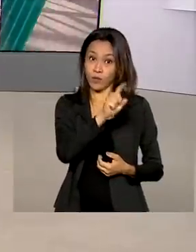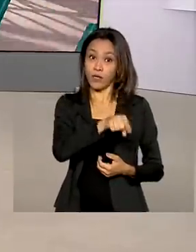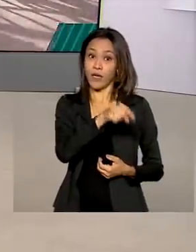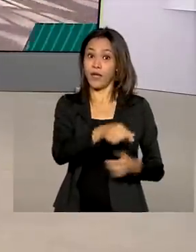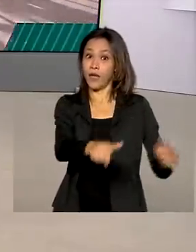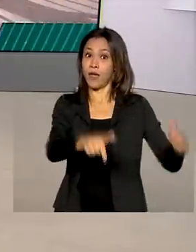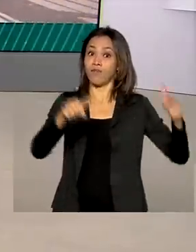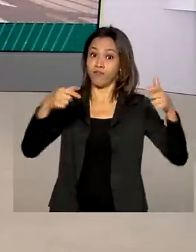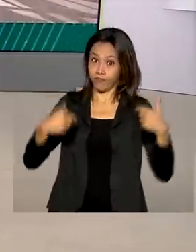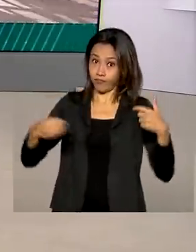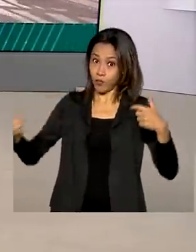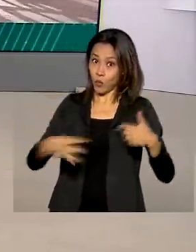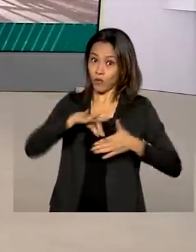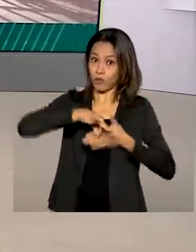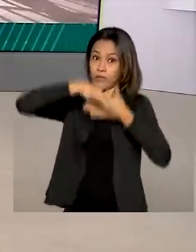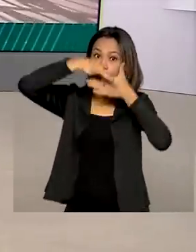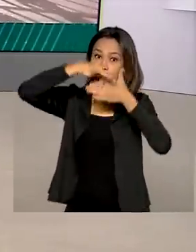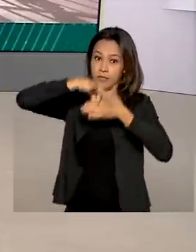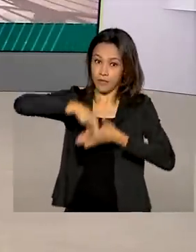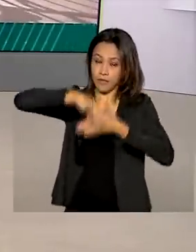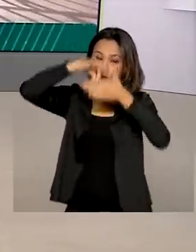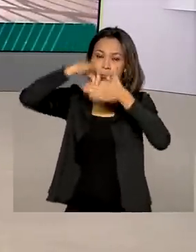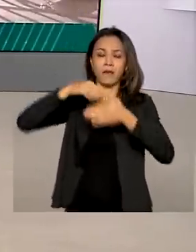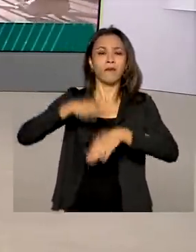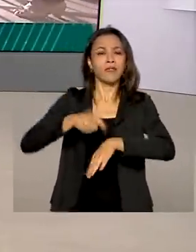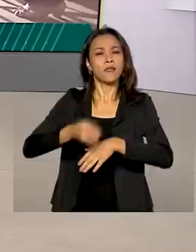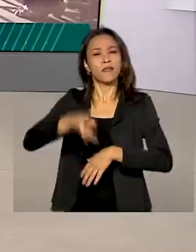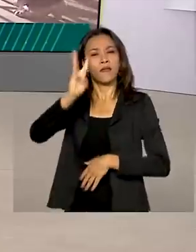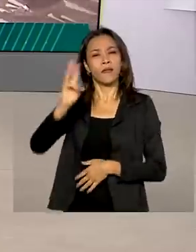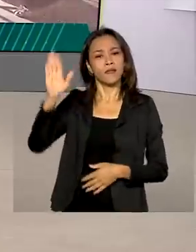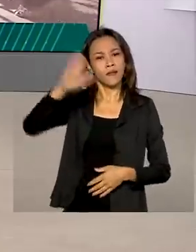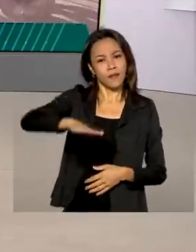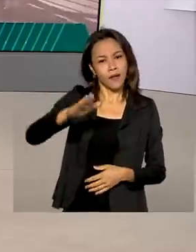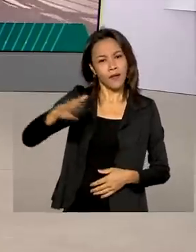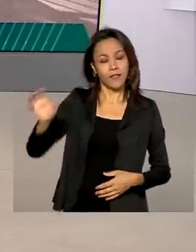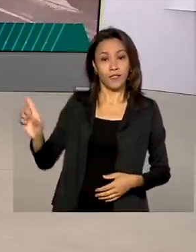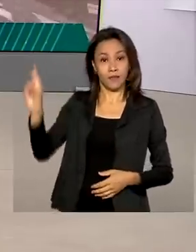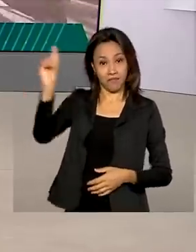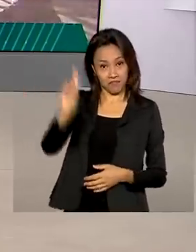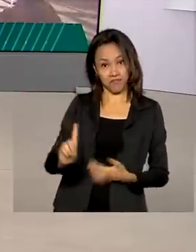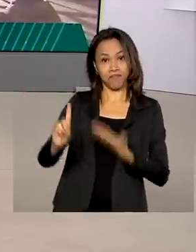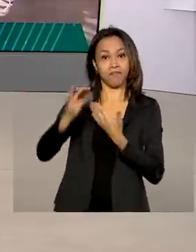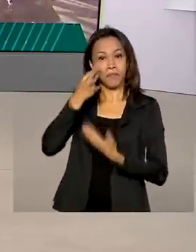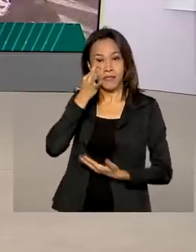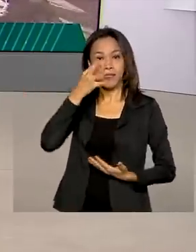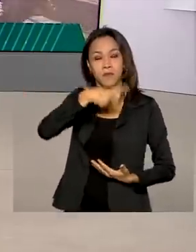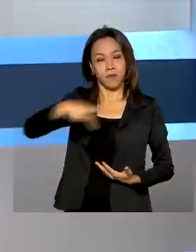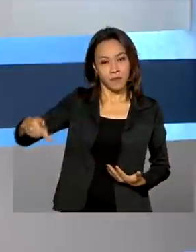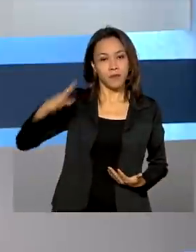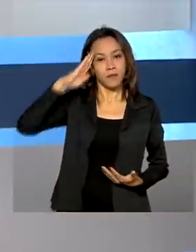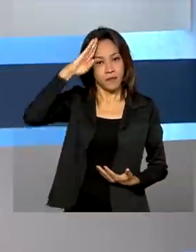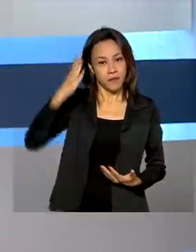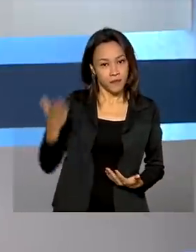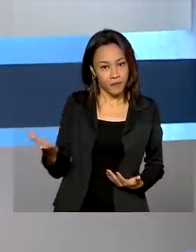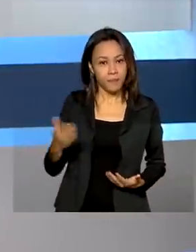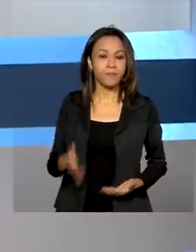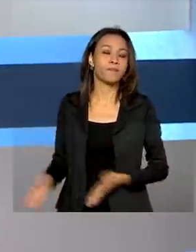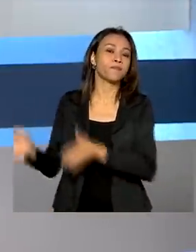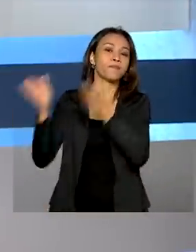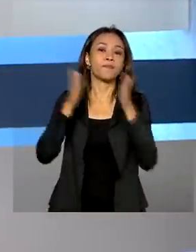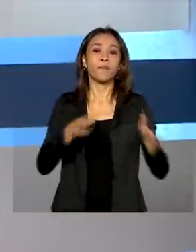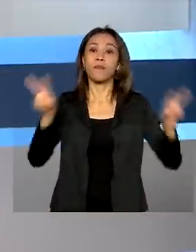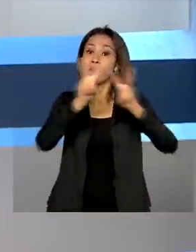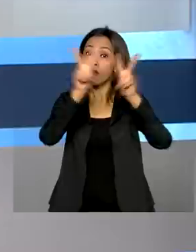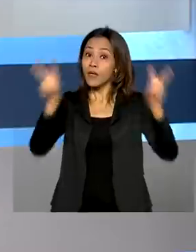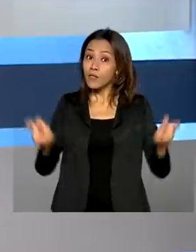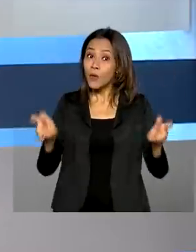assume o comando. A cerimônia será às 3 horas da tarde, em Brasília, com a participação do presidente Jair Bolsonaro. Vamos falar agora